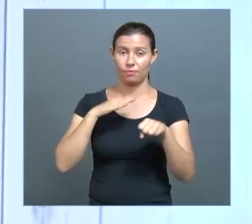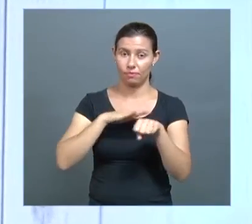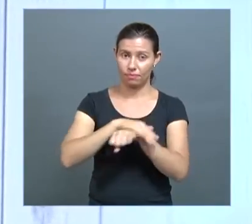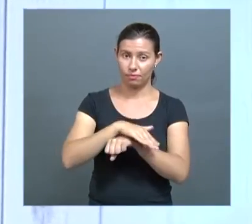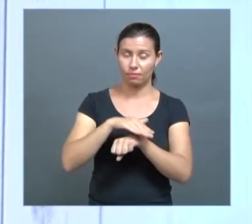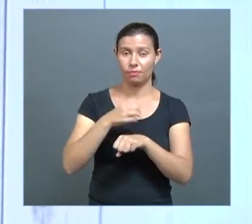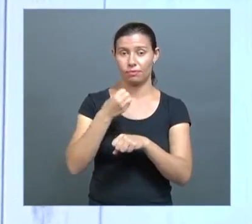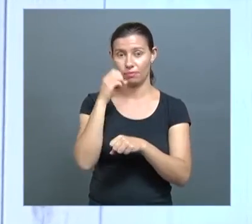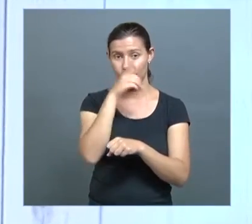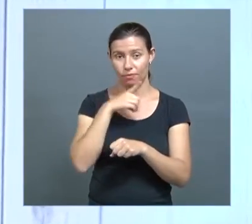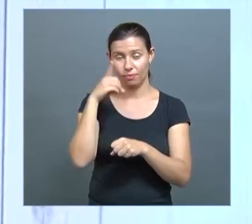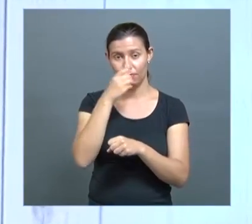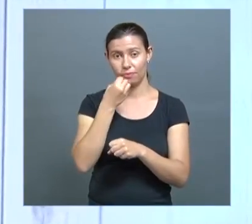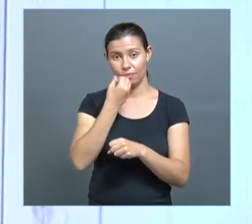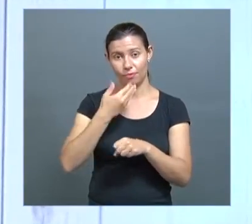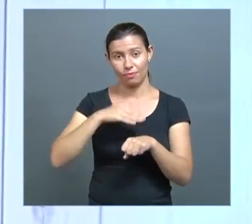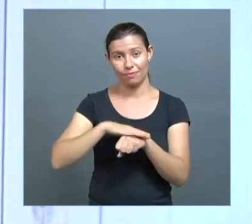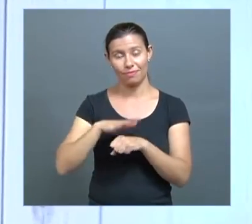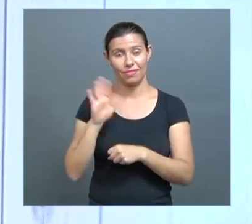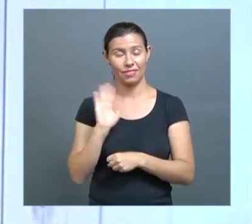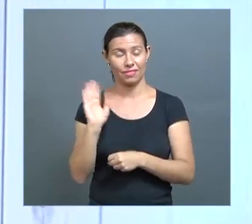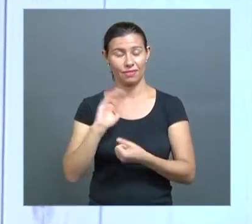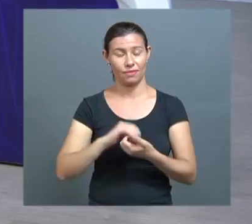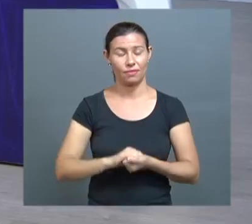semana e uma boa noite até mais.